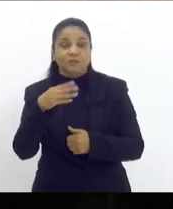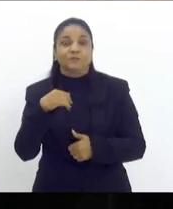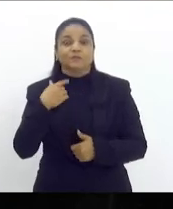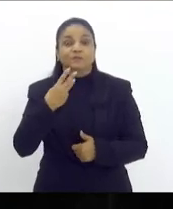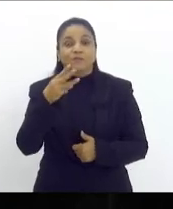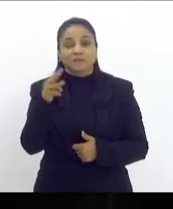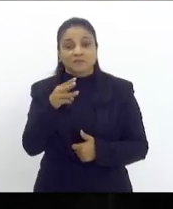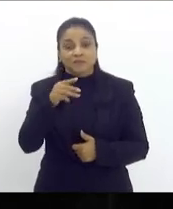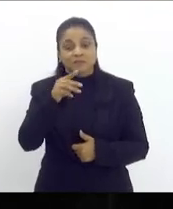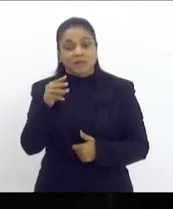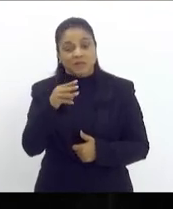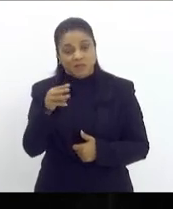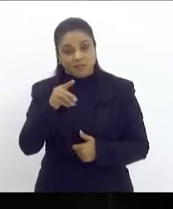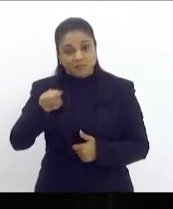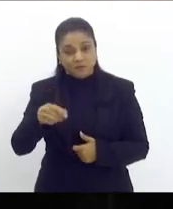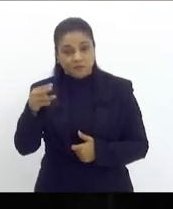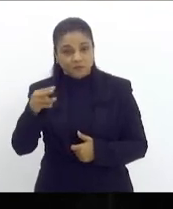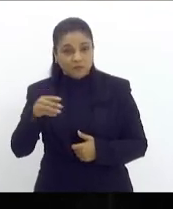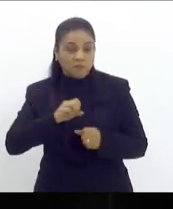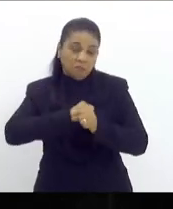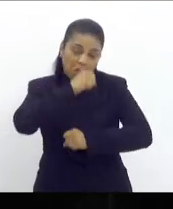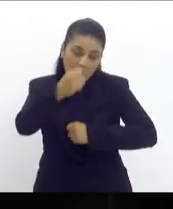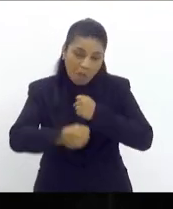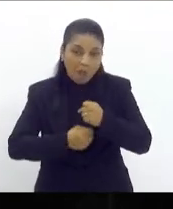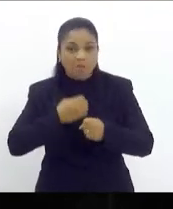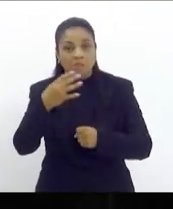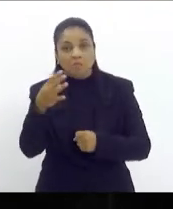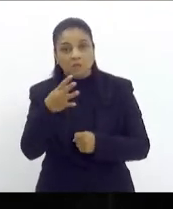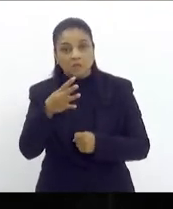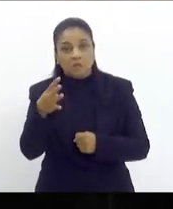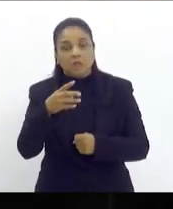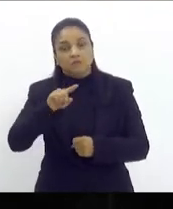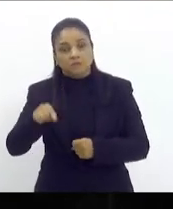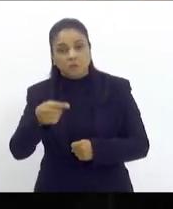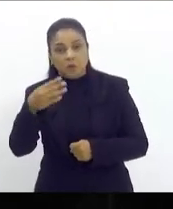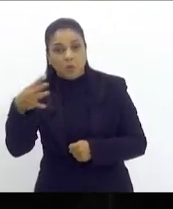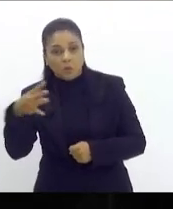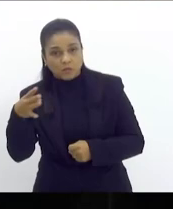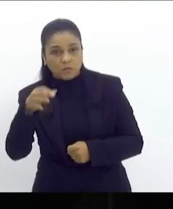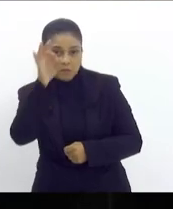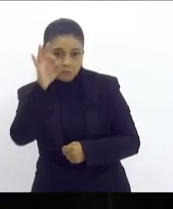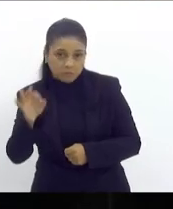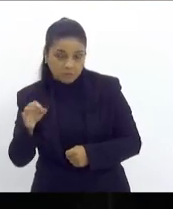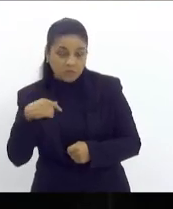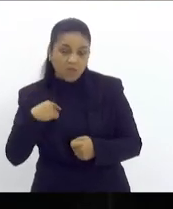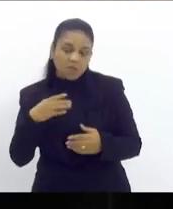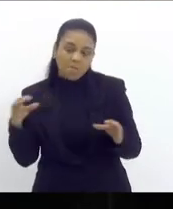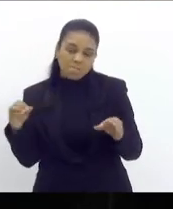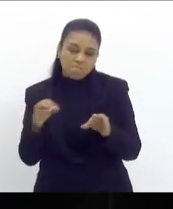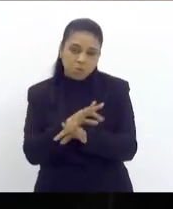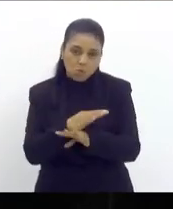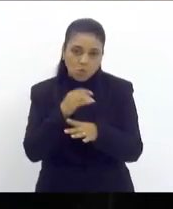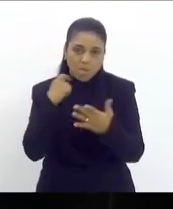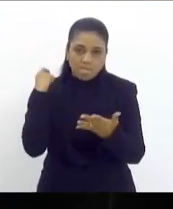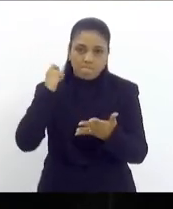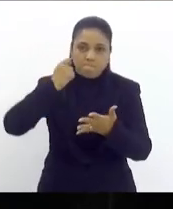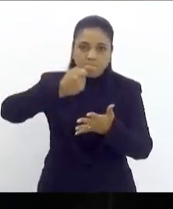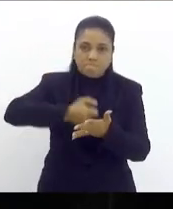44 e 44 até chegar o pagamento pleno isto é